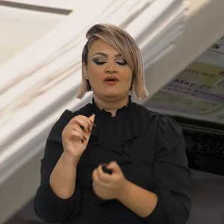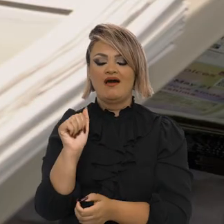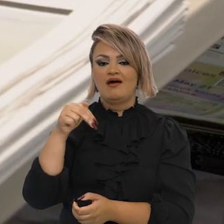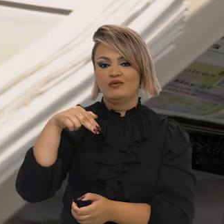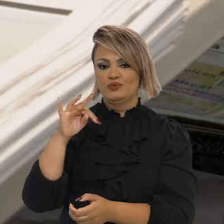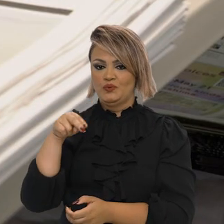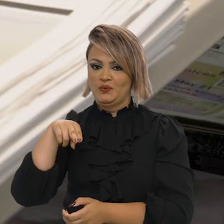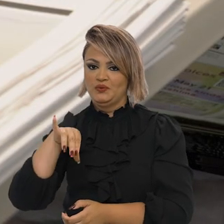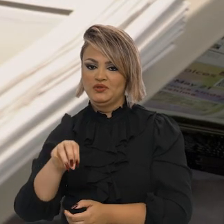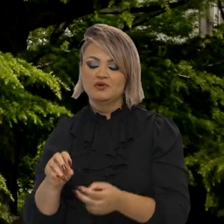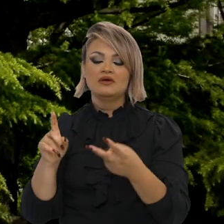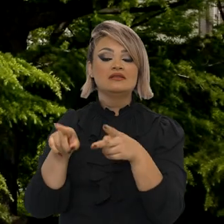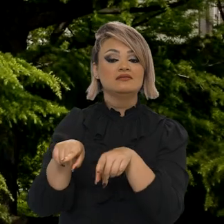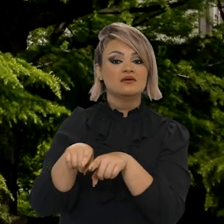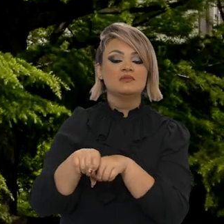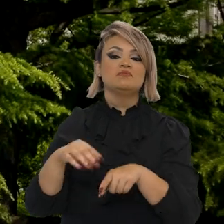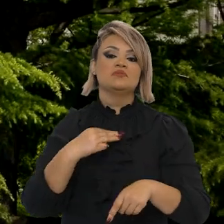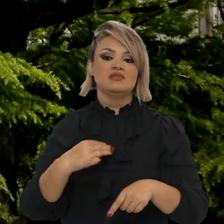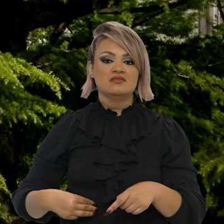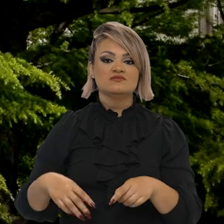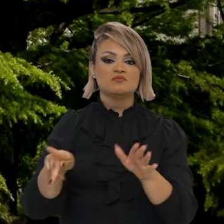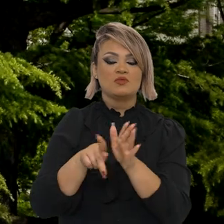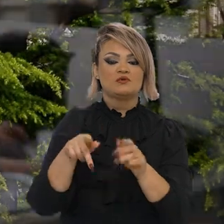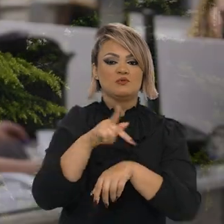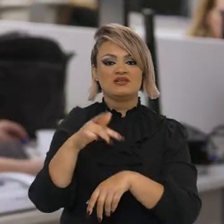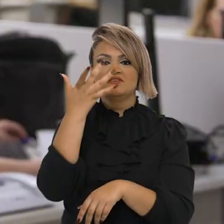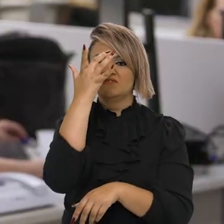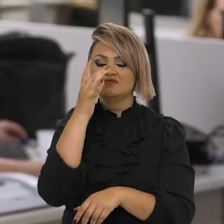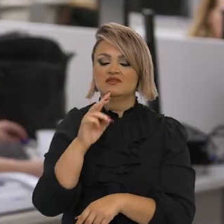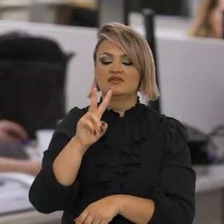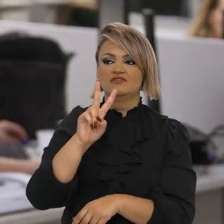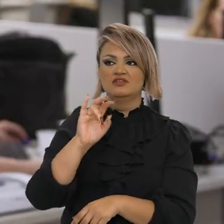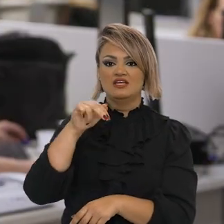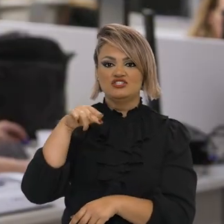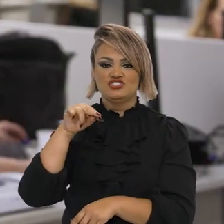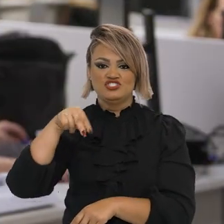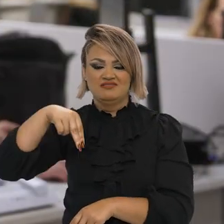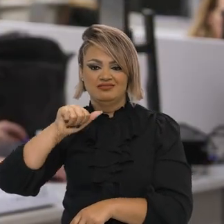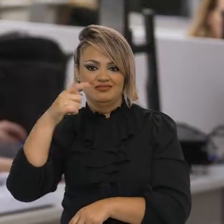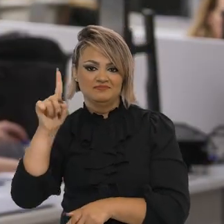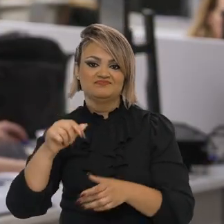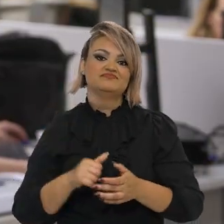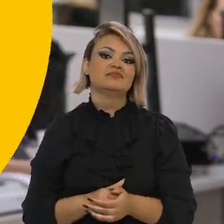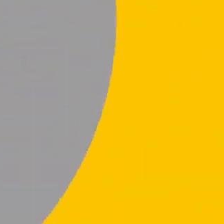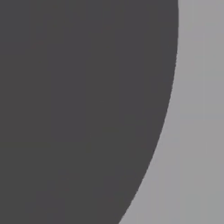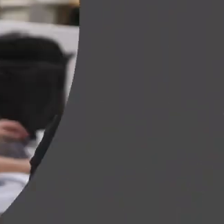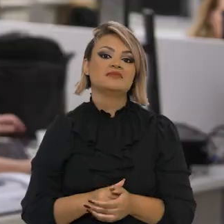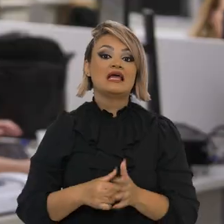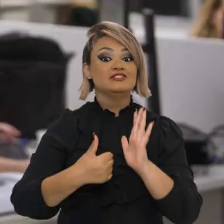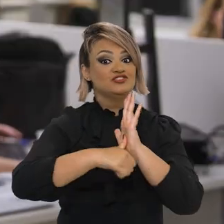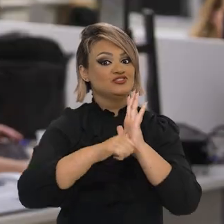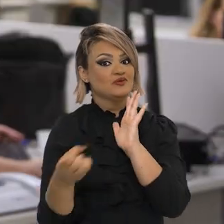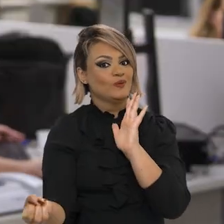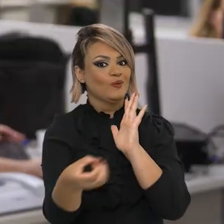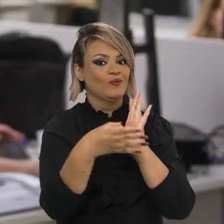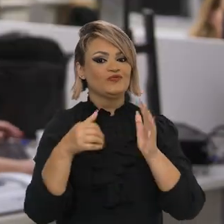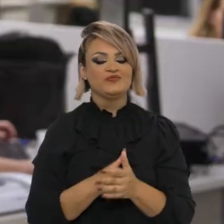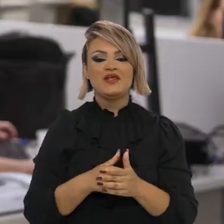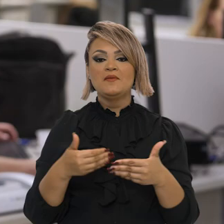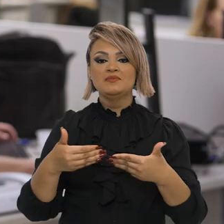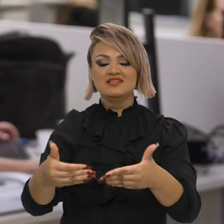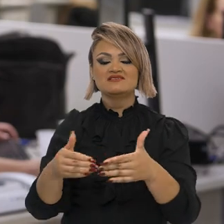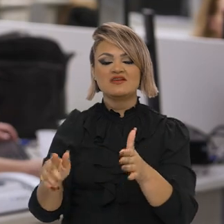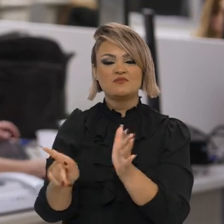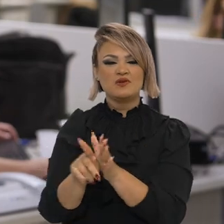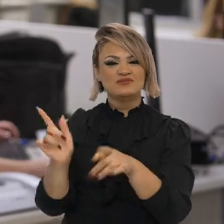secretário-geral das Nações Unidas, António Guterres, e com os primeiros ministros da Índia e do Vietnã. Nova carteira